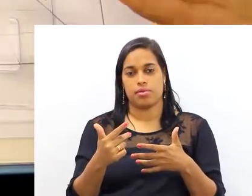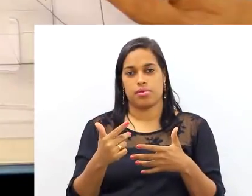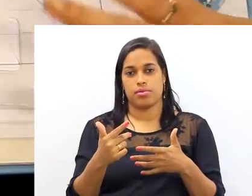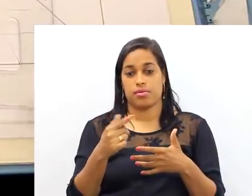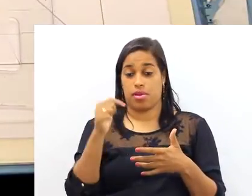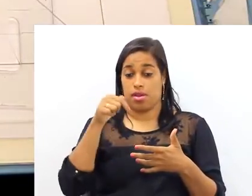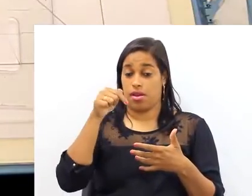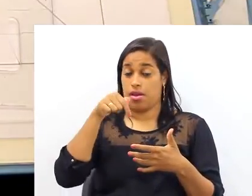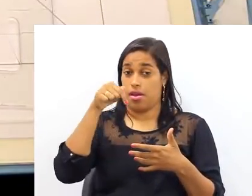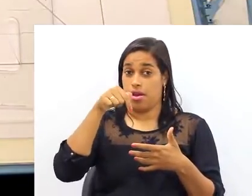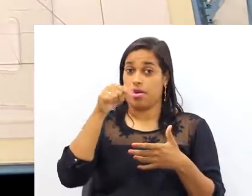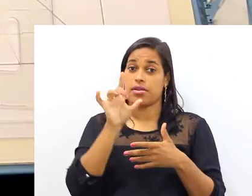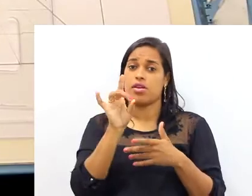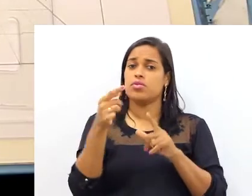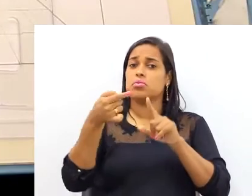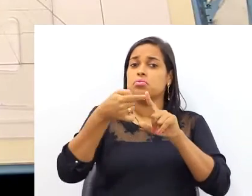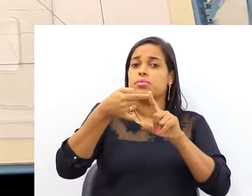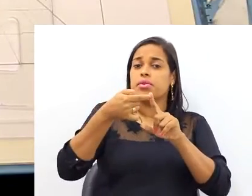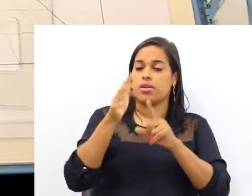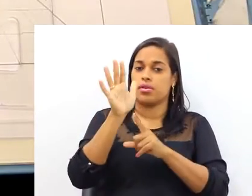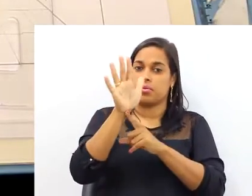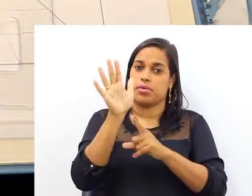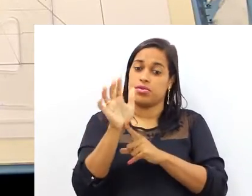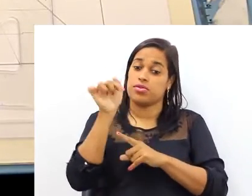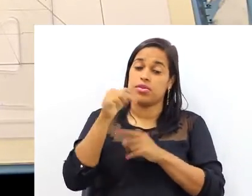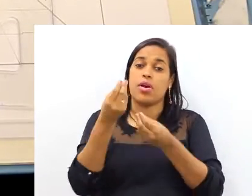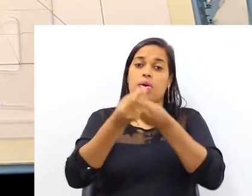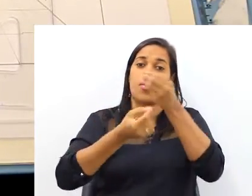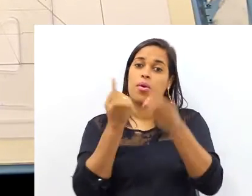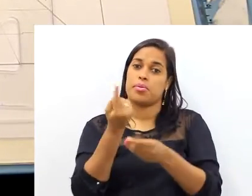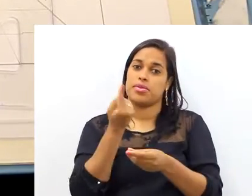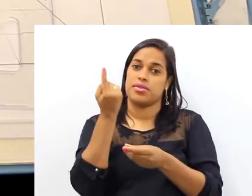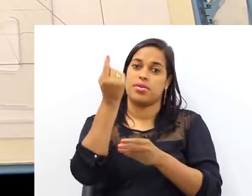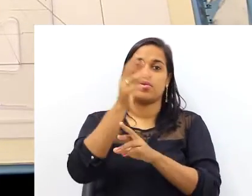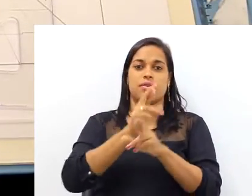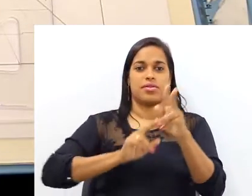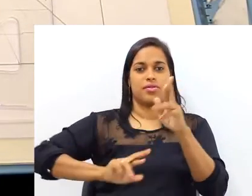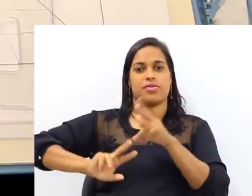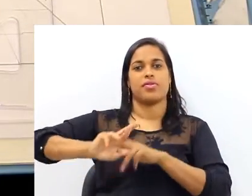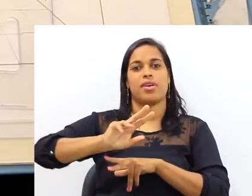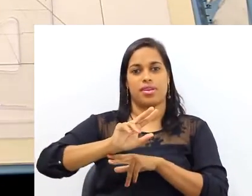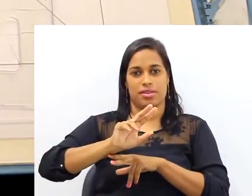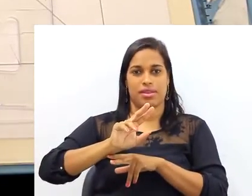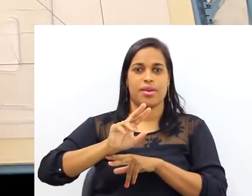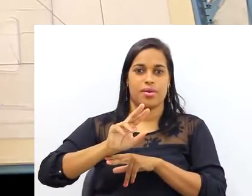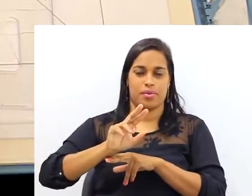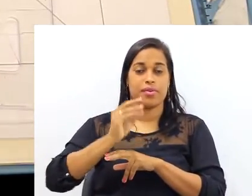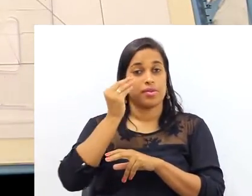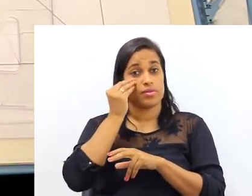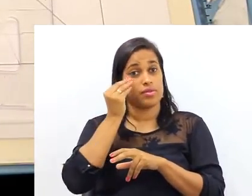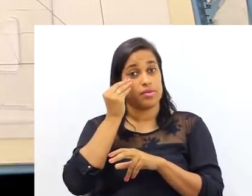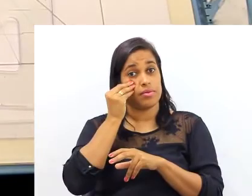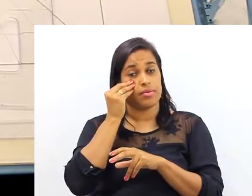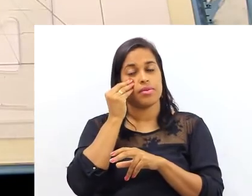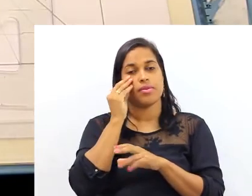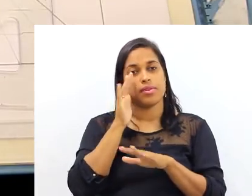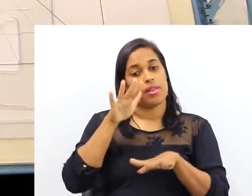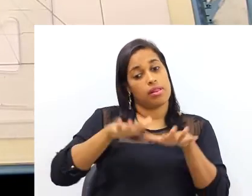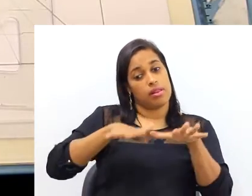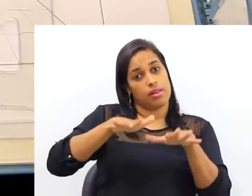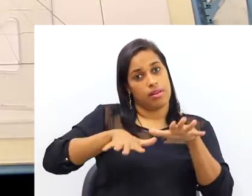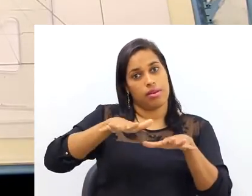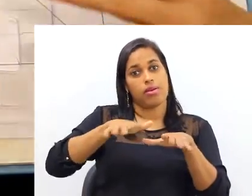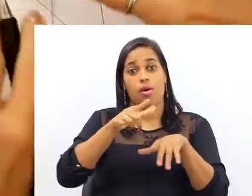tá? Então, aqui seria um... O objetivo aqui foi mostrar como essas alturas, elas vão variar de acordo com o efeito da